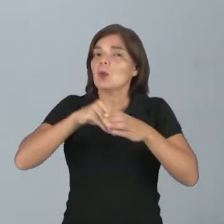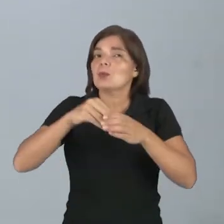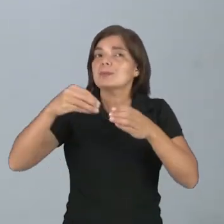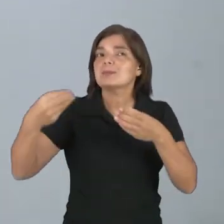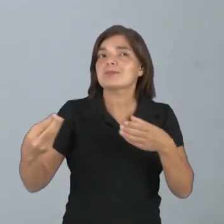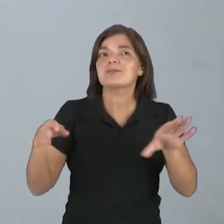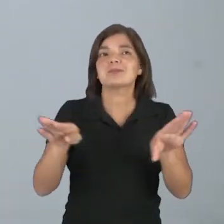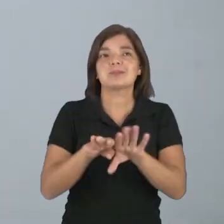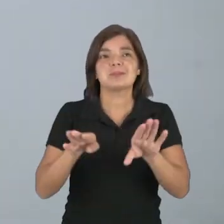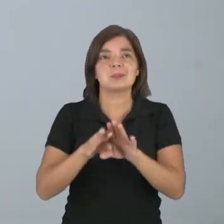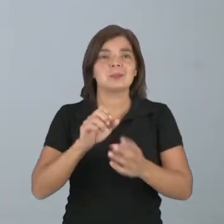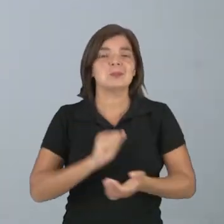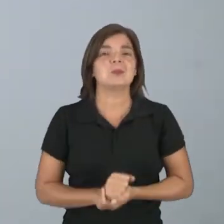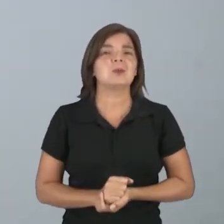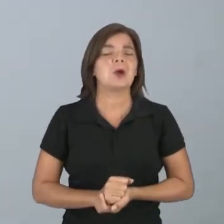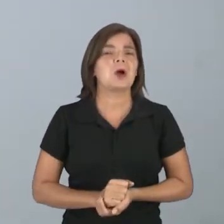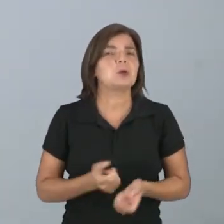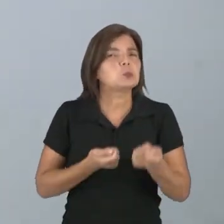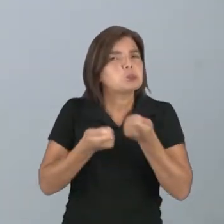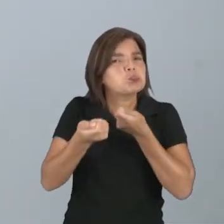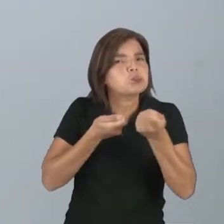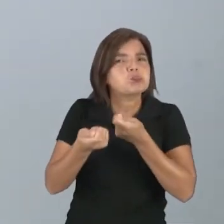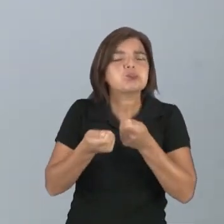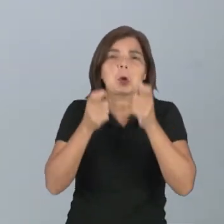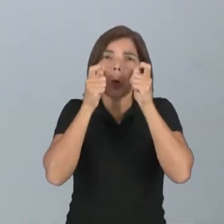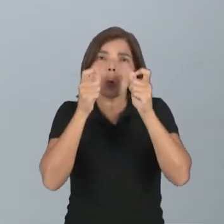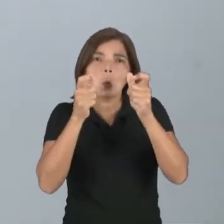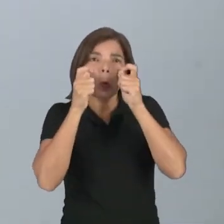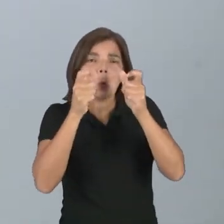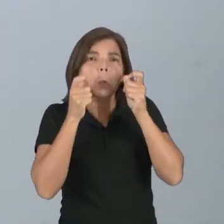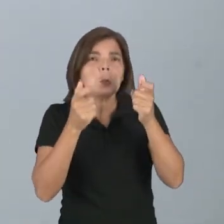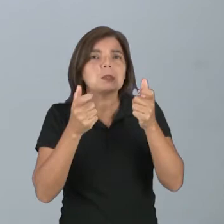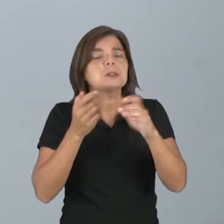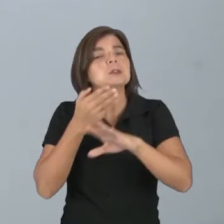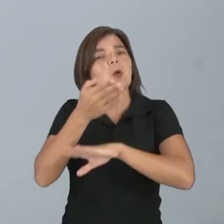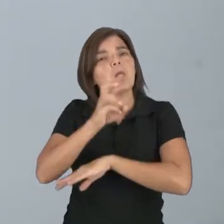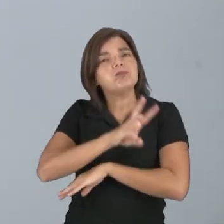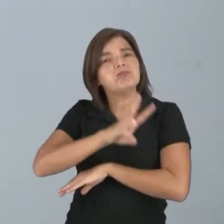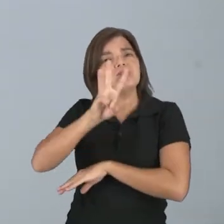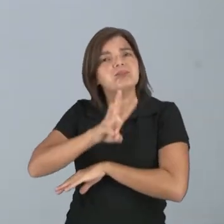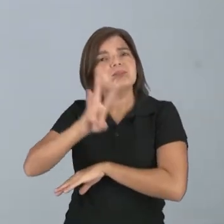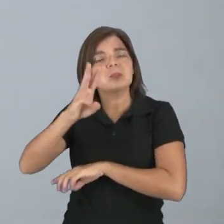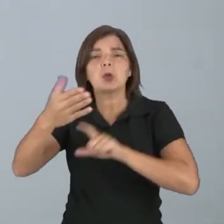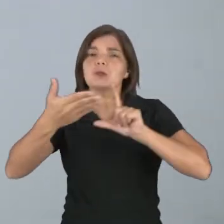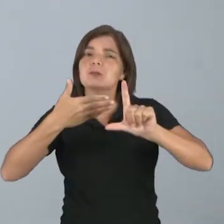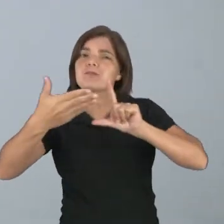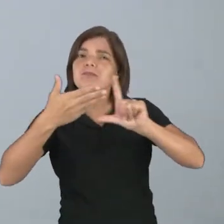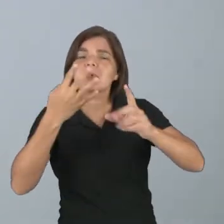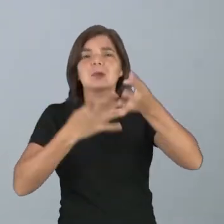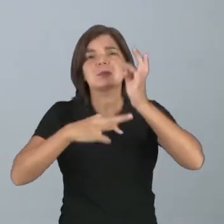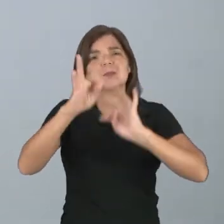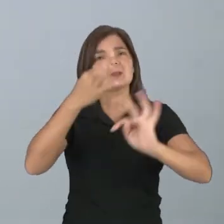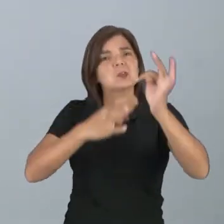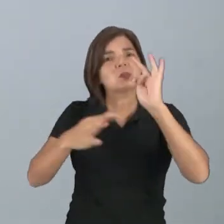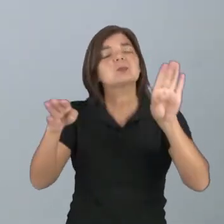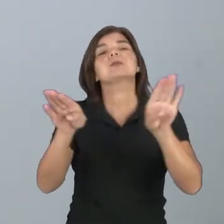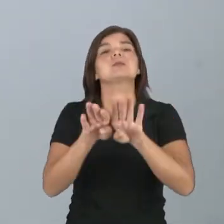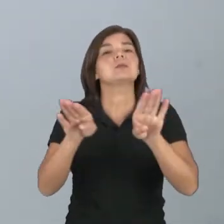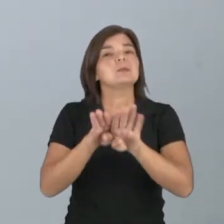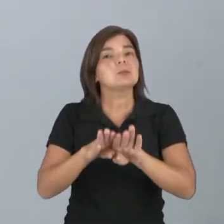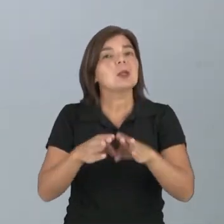controle, não havia esse interesse de acessar determinadas plataformas tecnológicas com a